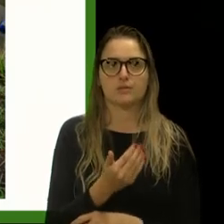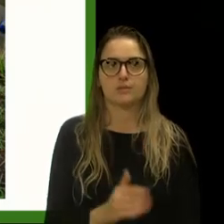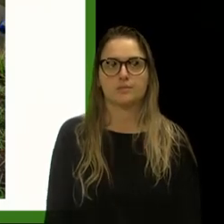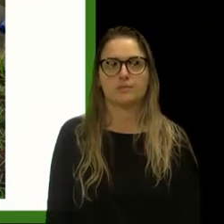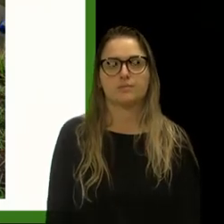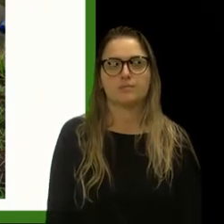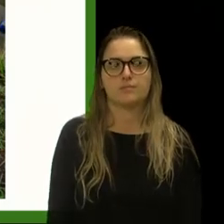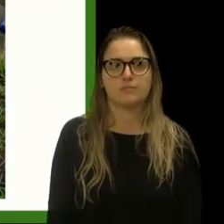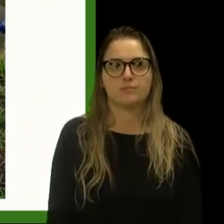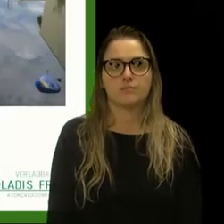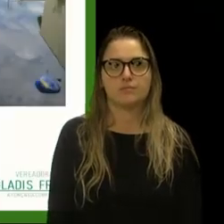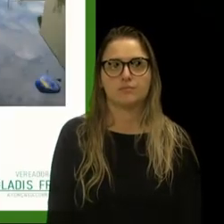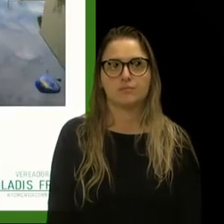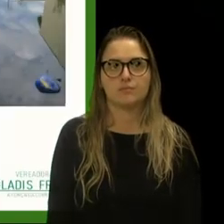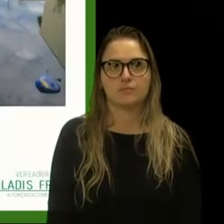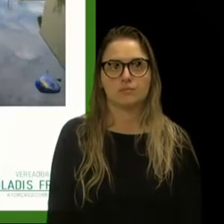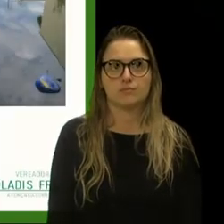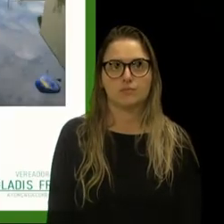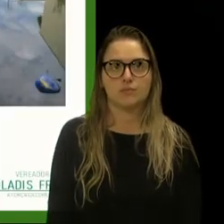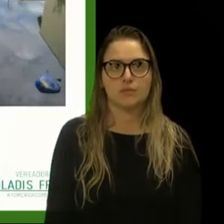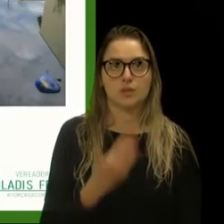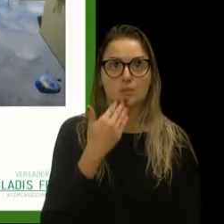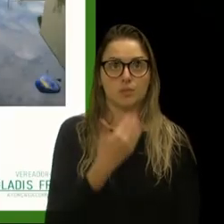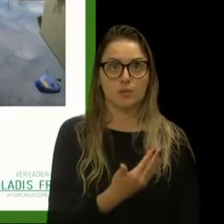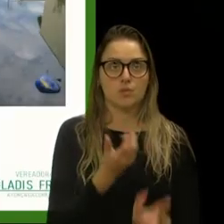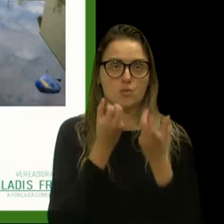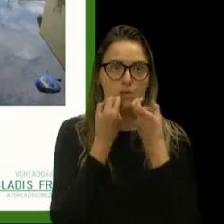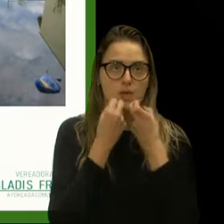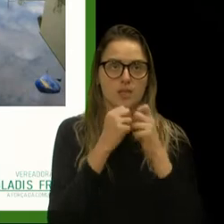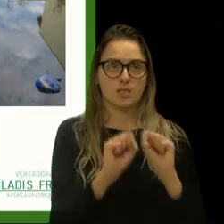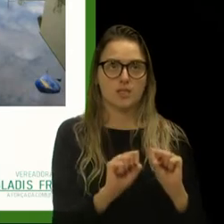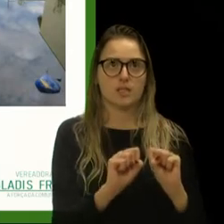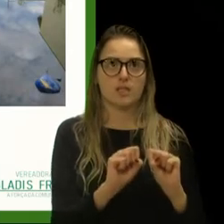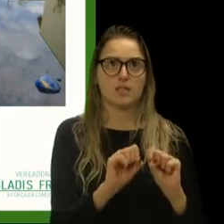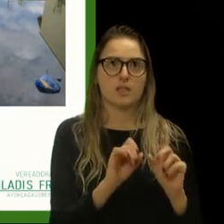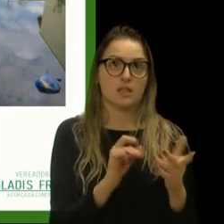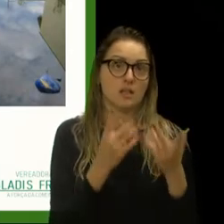A gente pediu para que a Secretaria do Urbanismo tome providências.